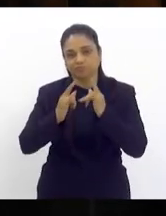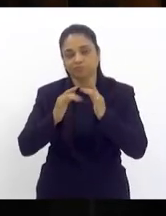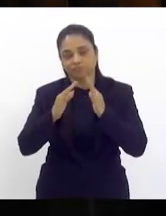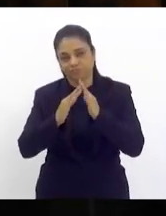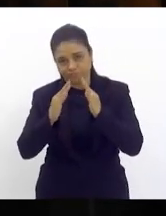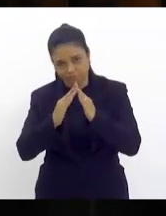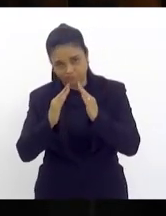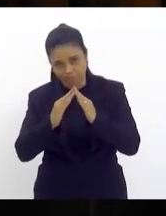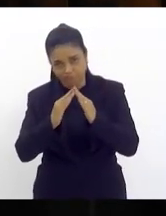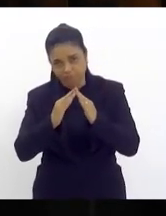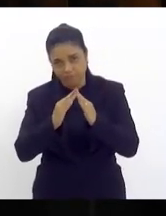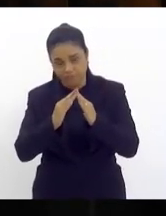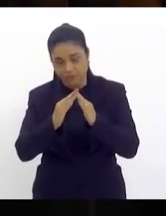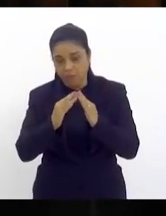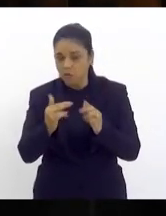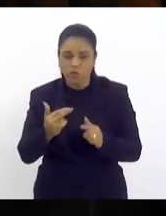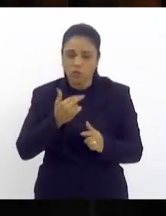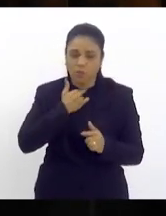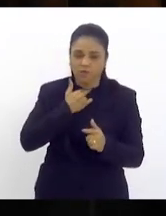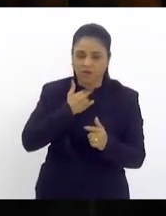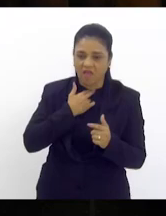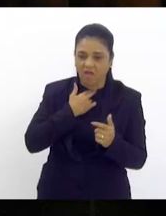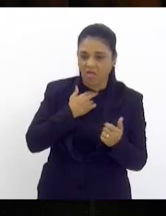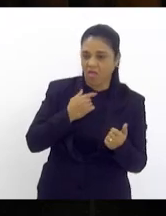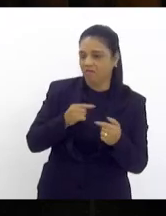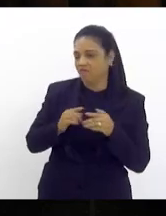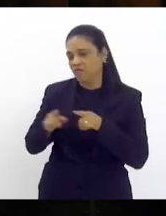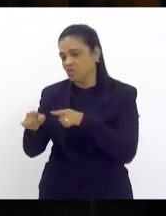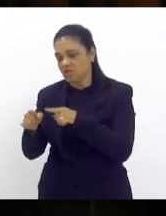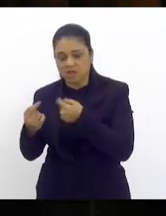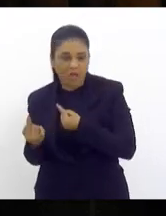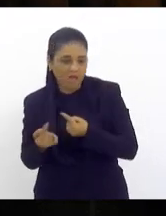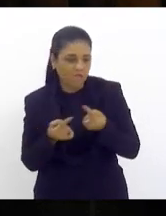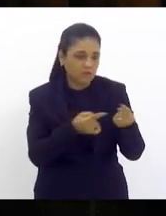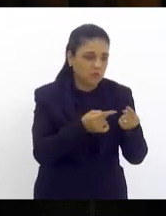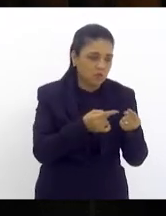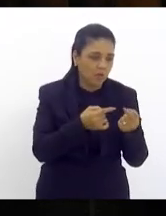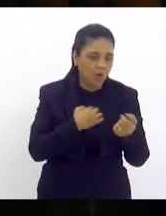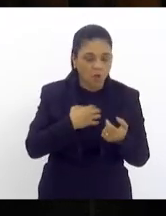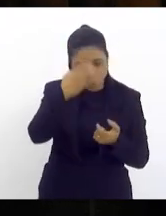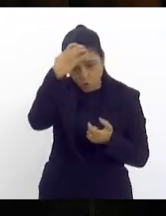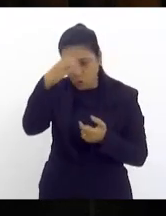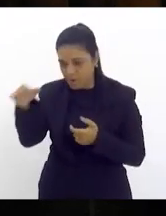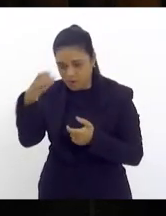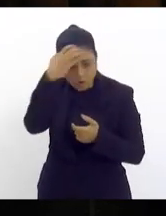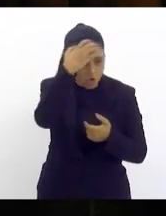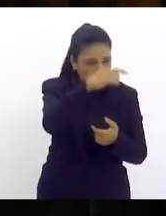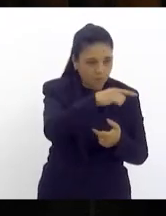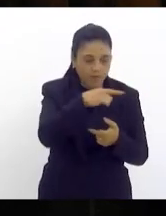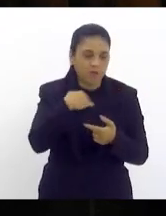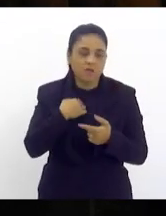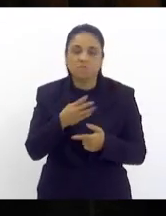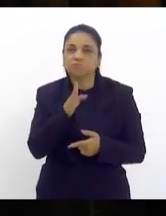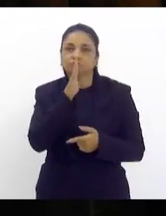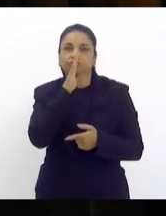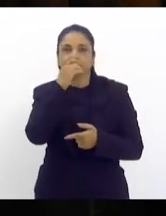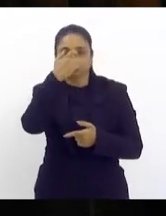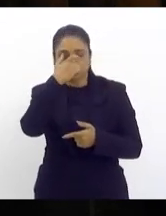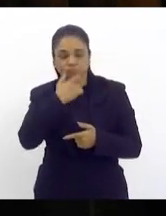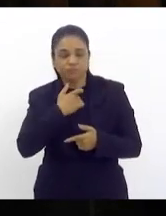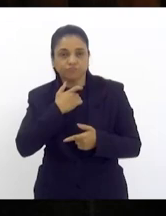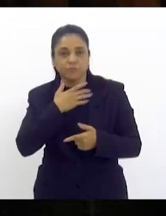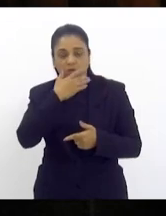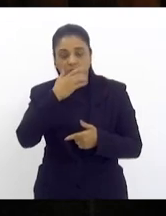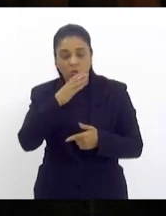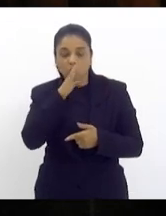ficar nesse jogo de empurra não pode é o município ser omisso não discutir e aprovar as leis que